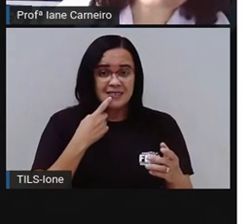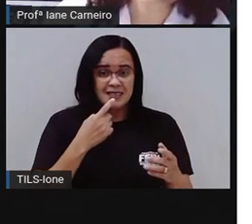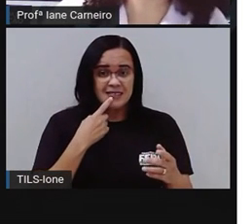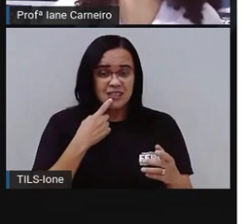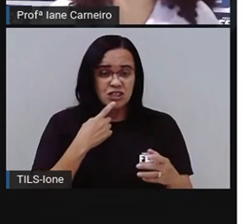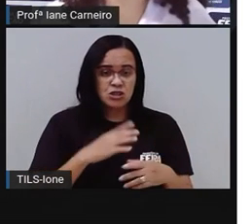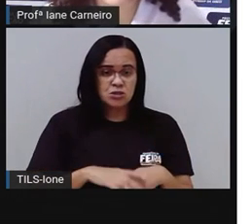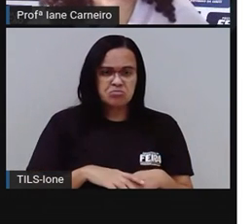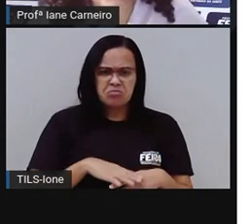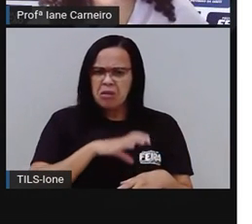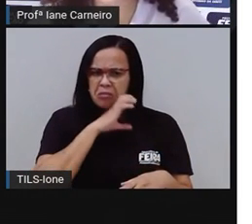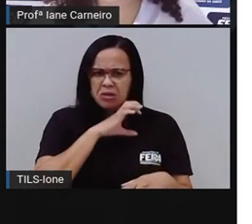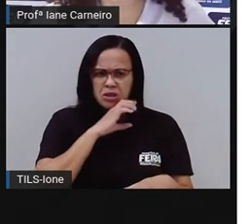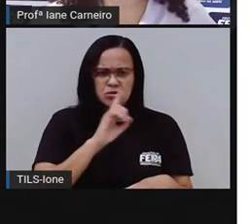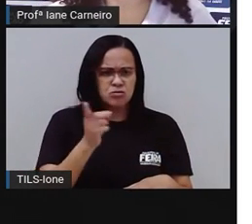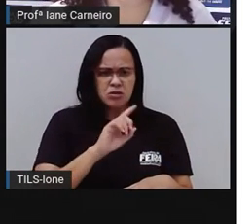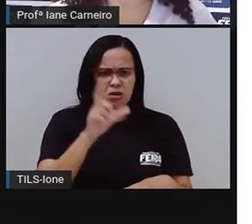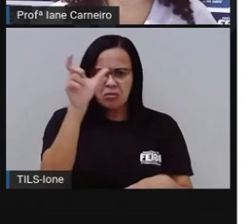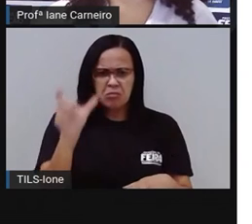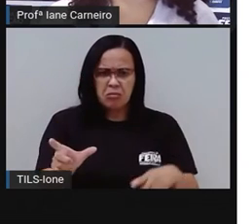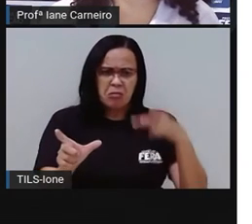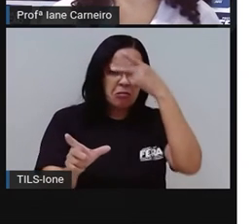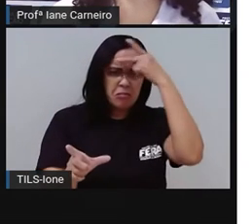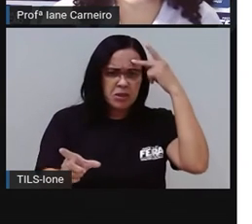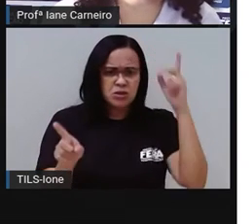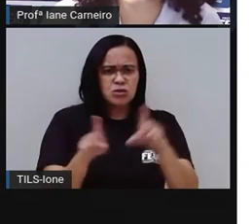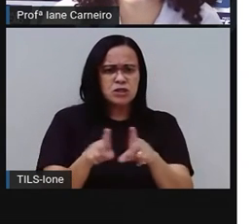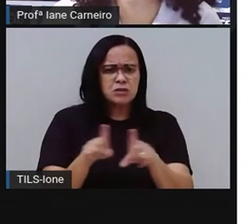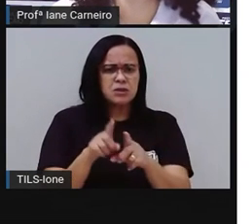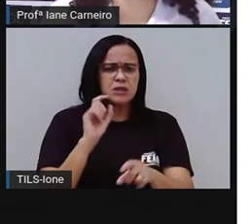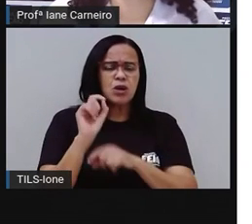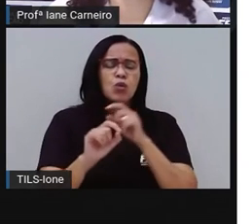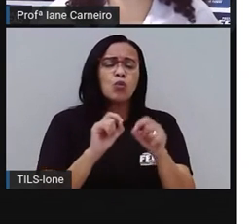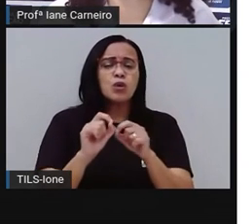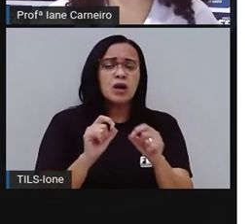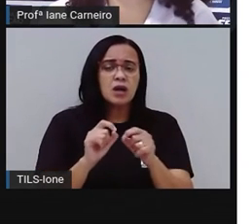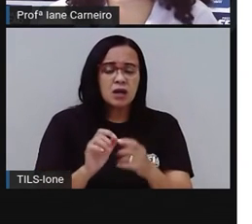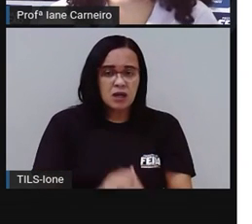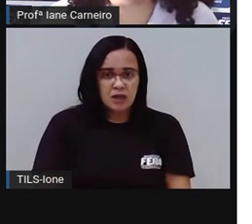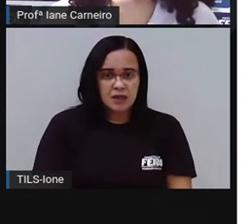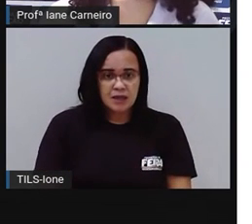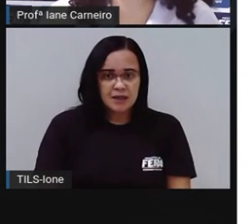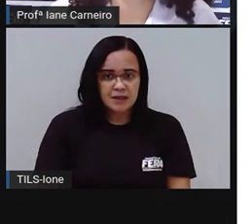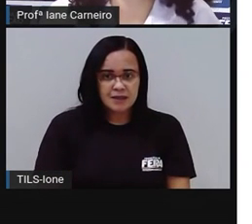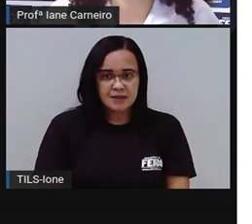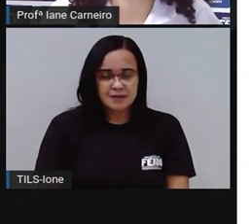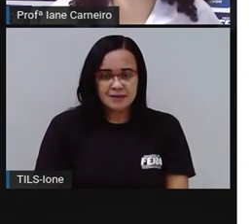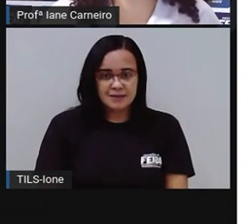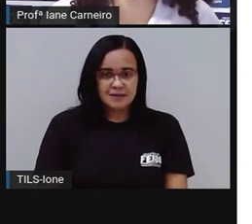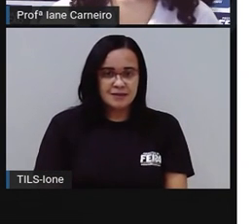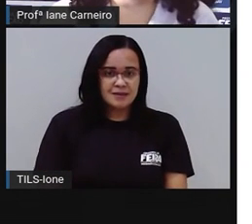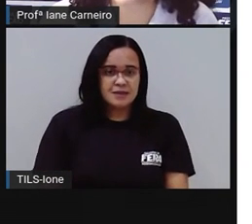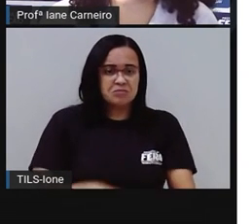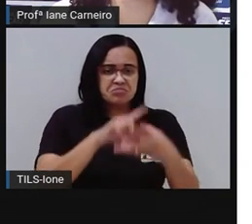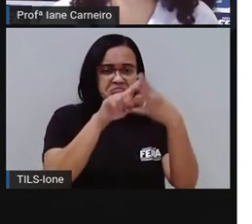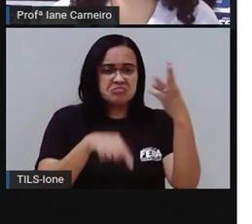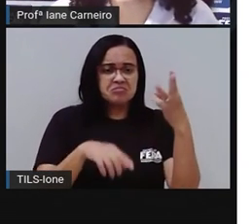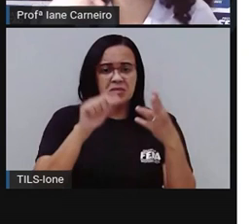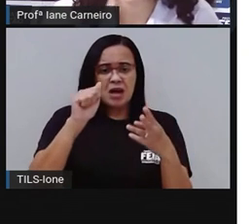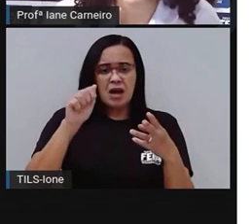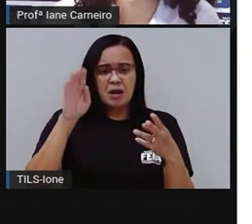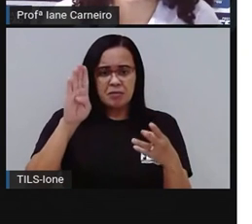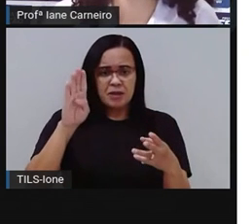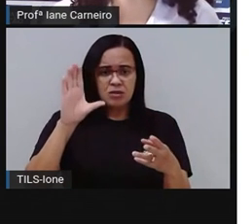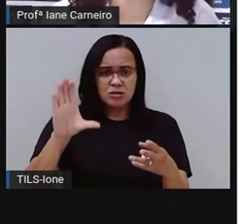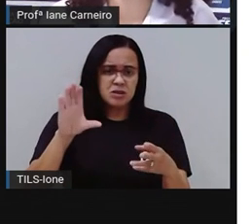bicho e não é gente. Letra A é o alho, letra B é o vampiro ou letra C é o morcego? Olha